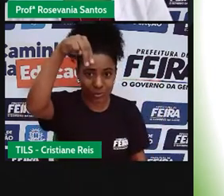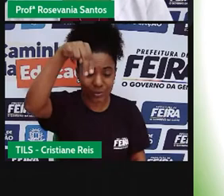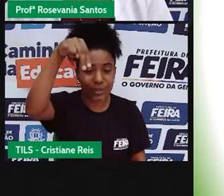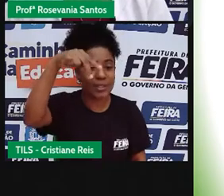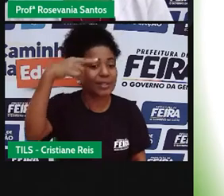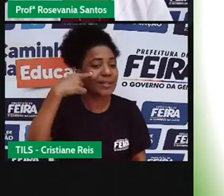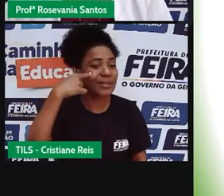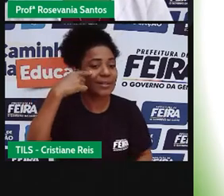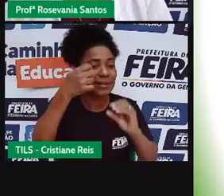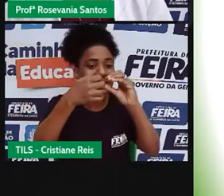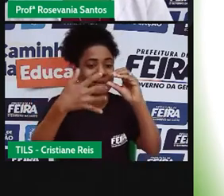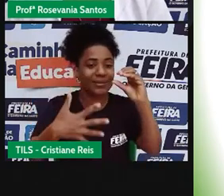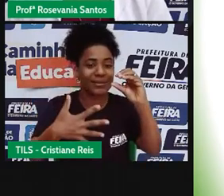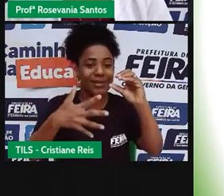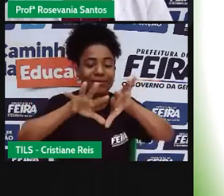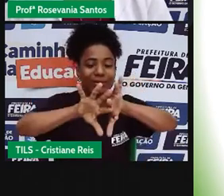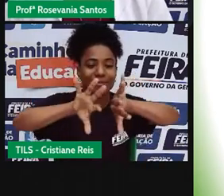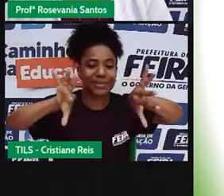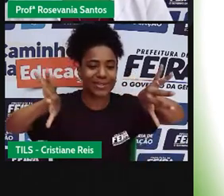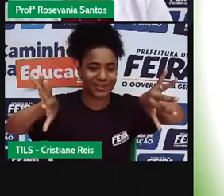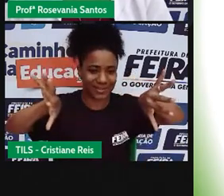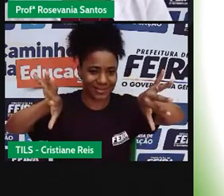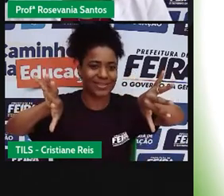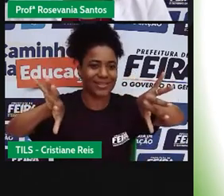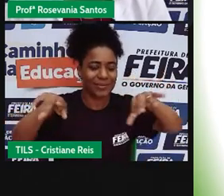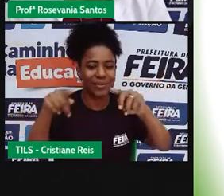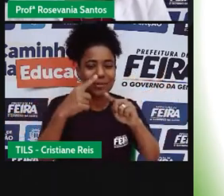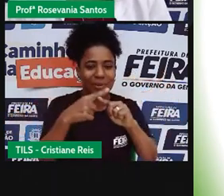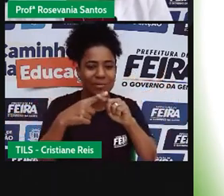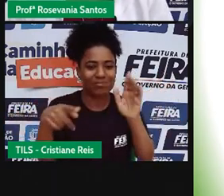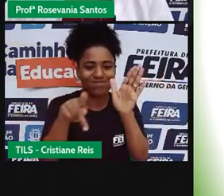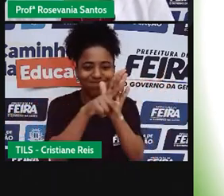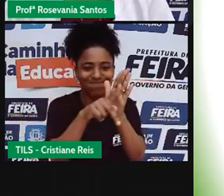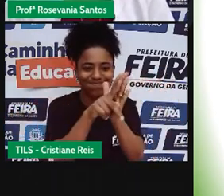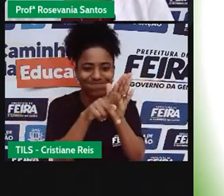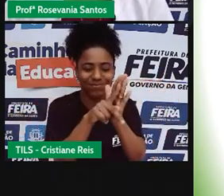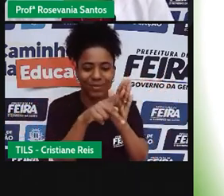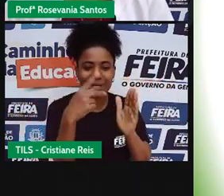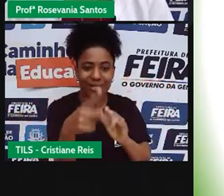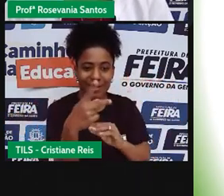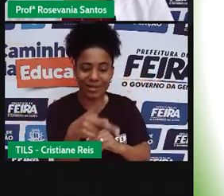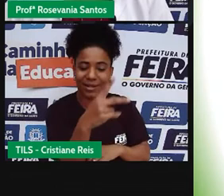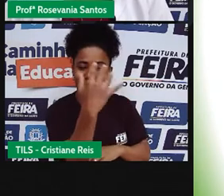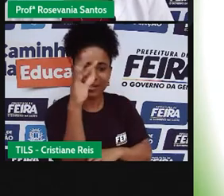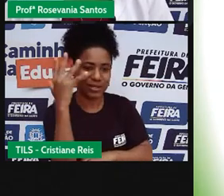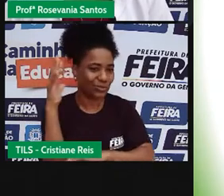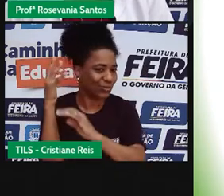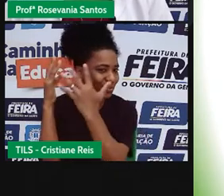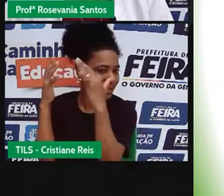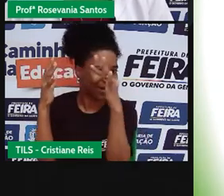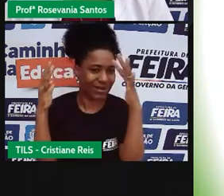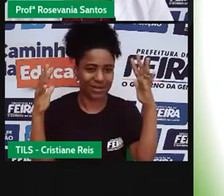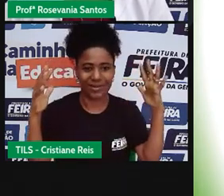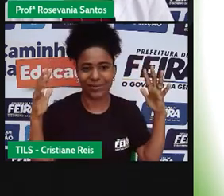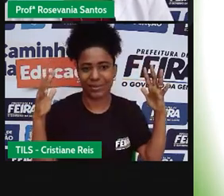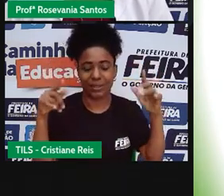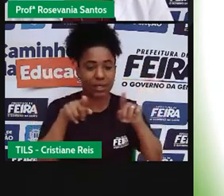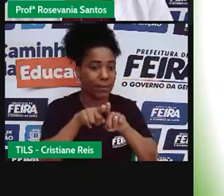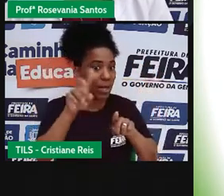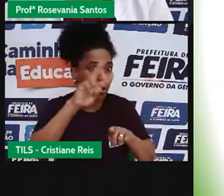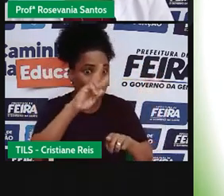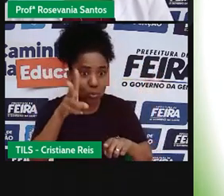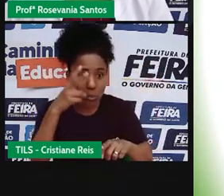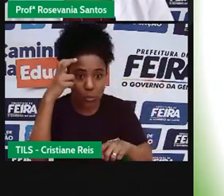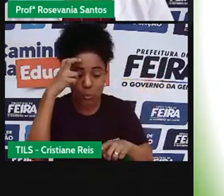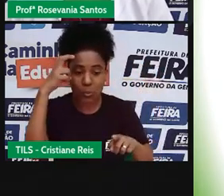aspectos referentes aos aspectos naturais, né. E também a cultura do povo muito ligada também a